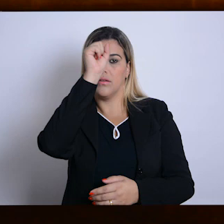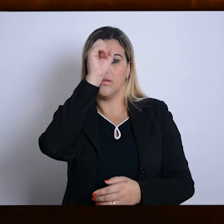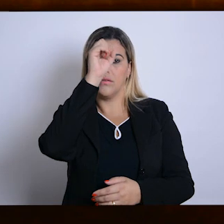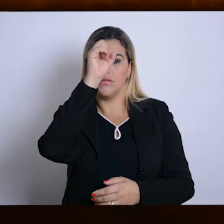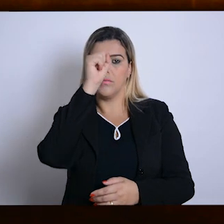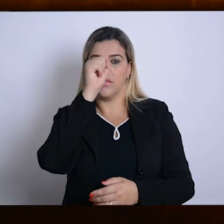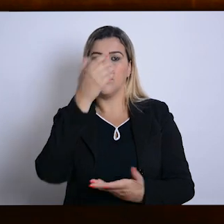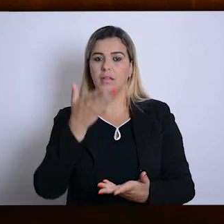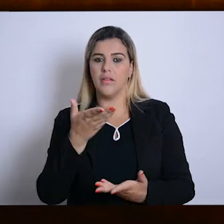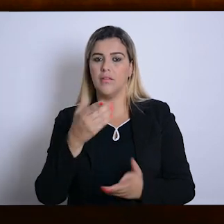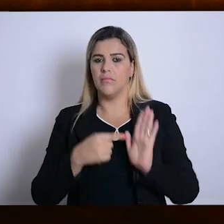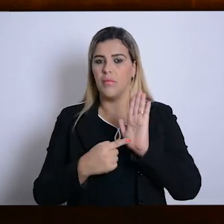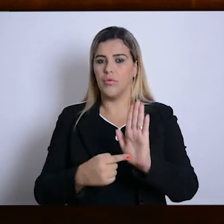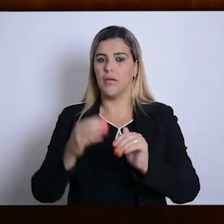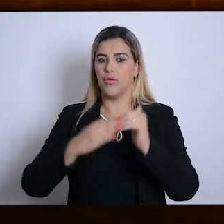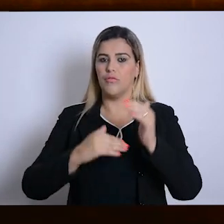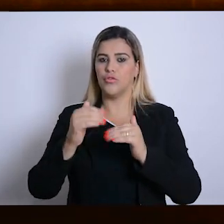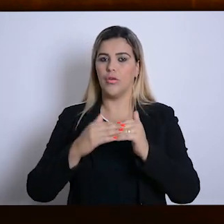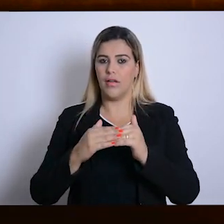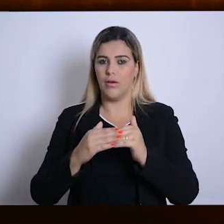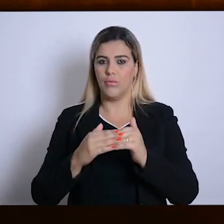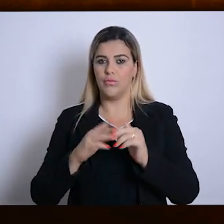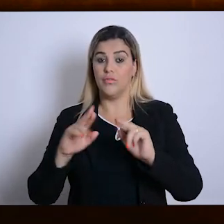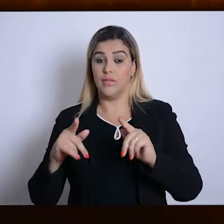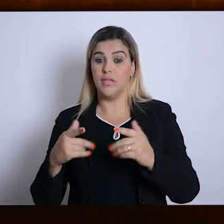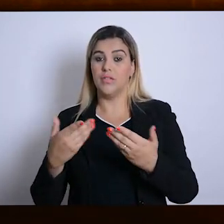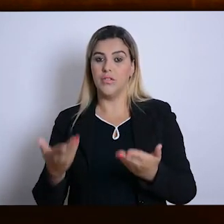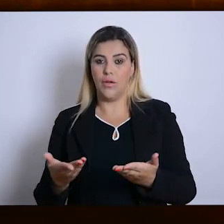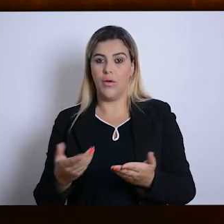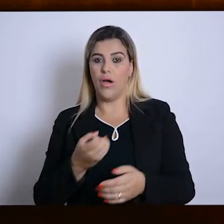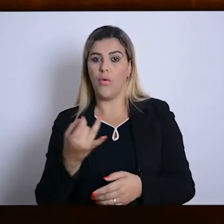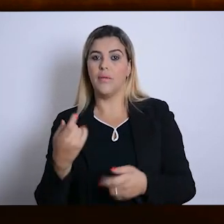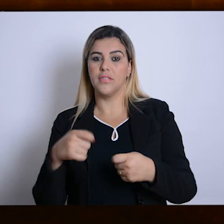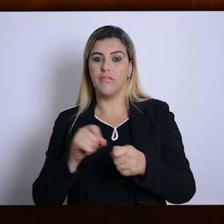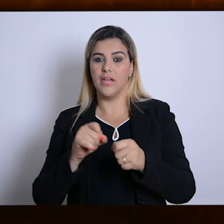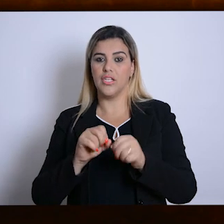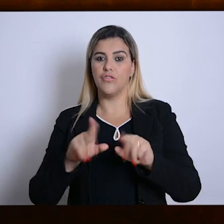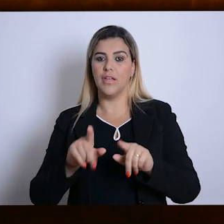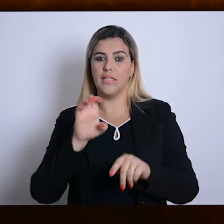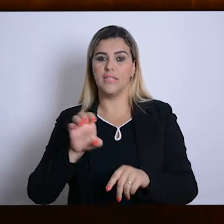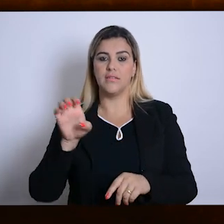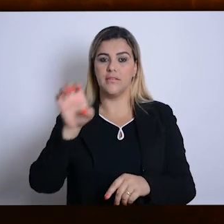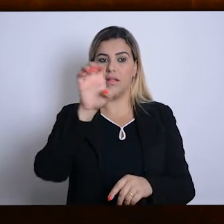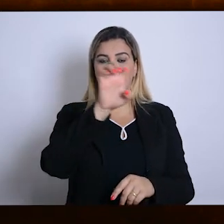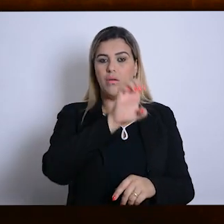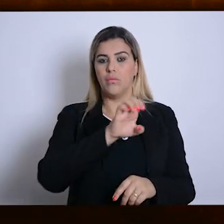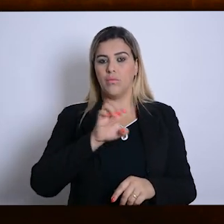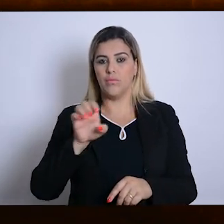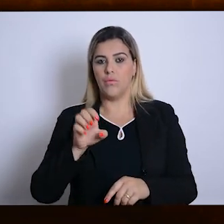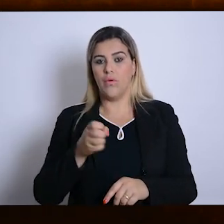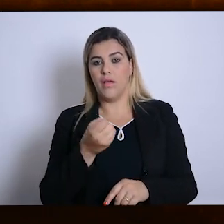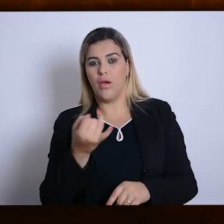a profissão em um outro lugar. Alguém tem que fazer esse trabalho nos diferentes estados. Alguém tem que doar o seu